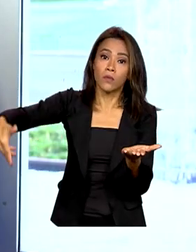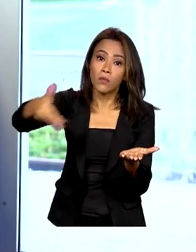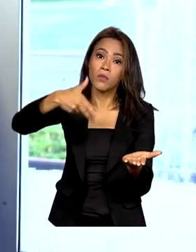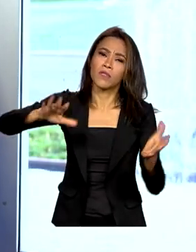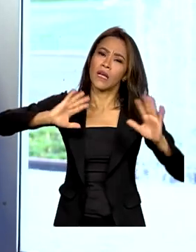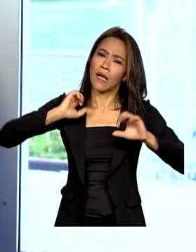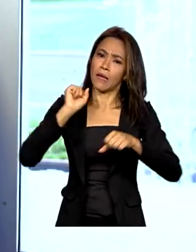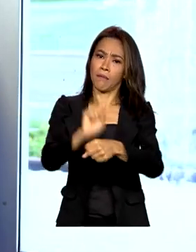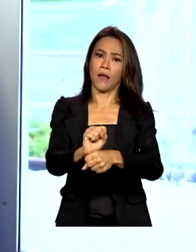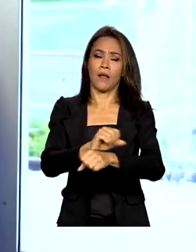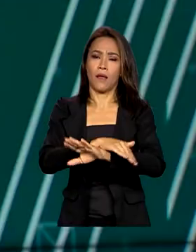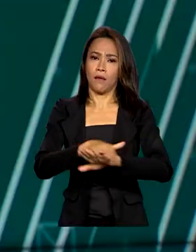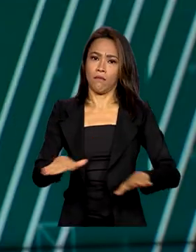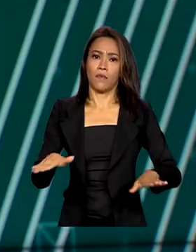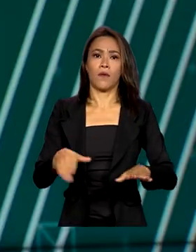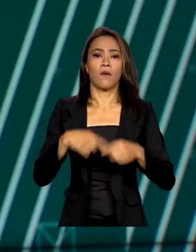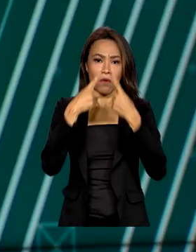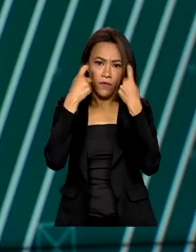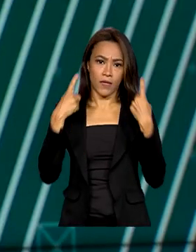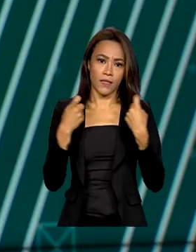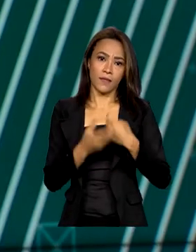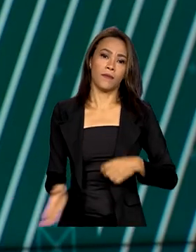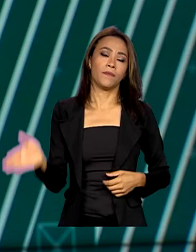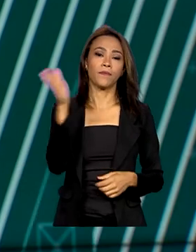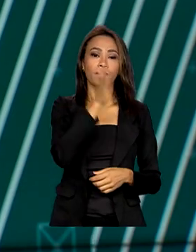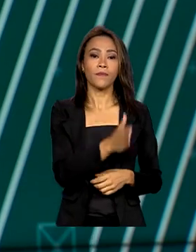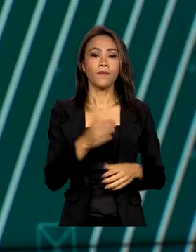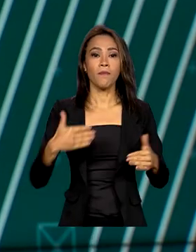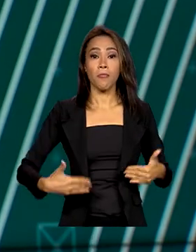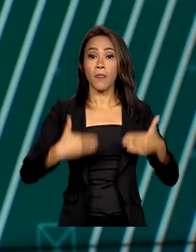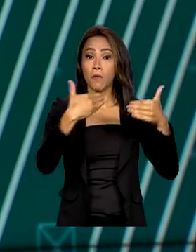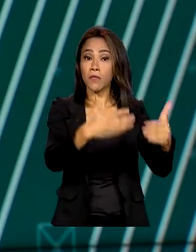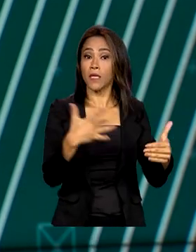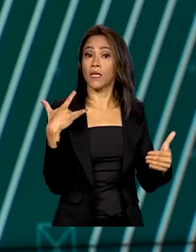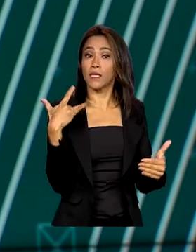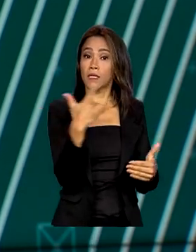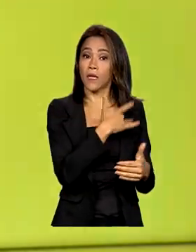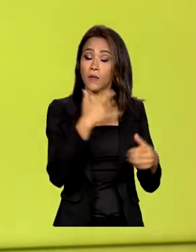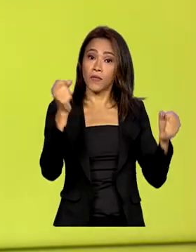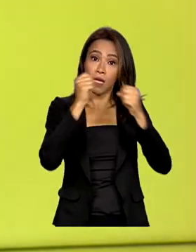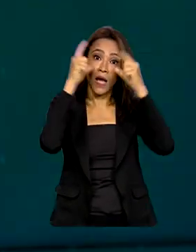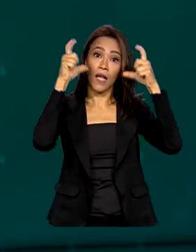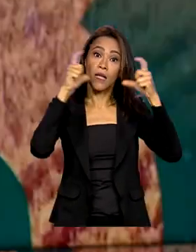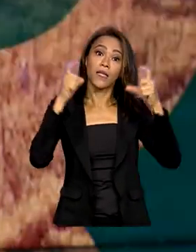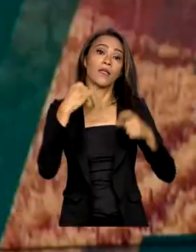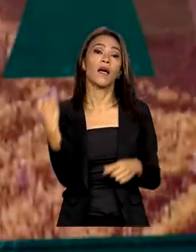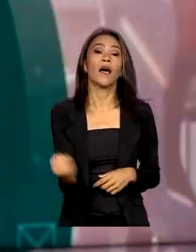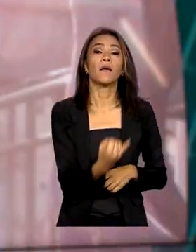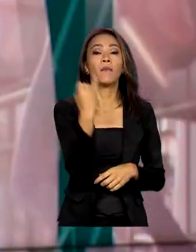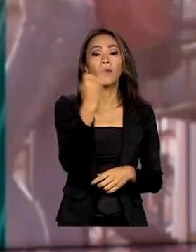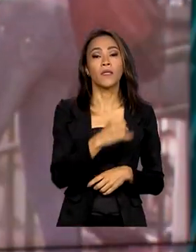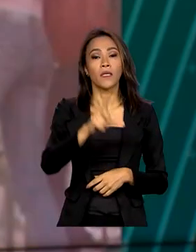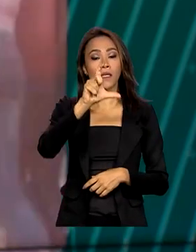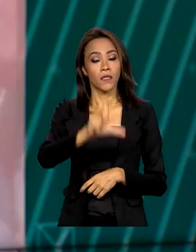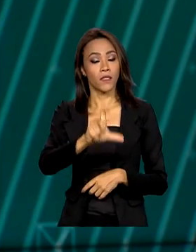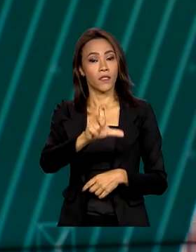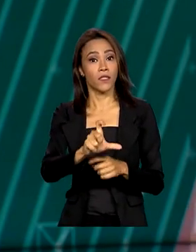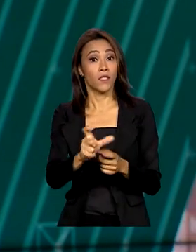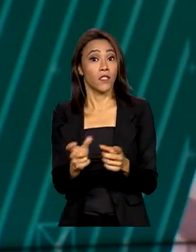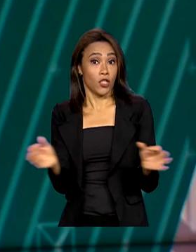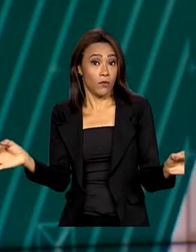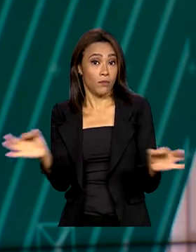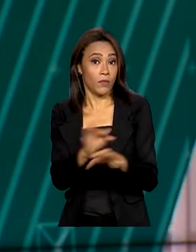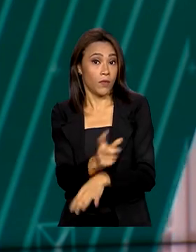escalada de violência. O Ministério da Saúde alerta sobre a importância de completar a vacinação contra a Covid-19